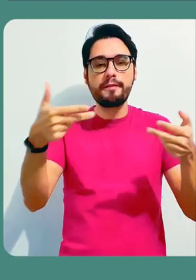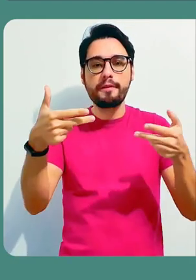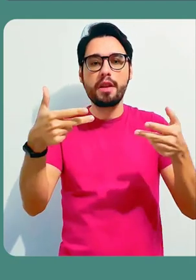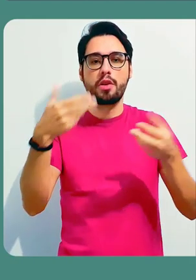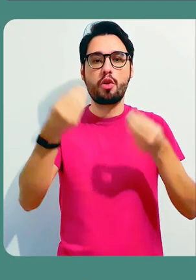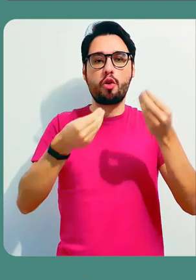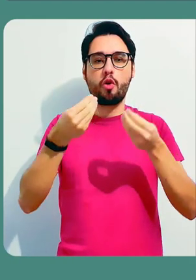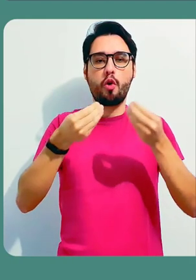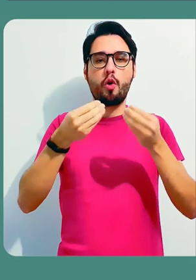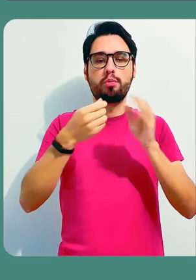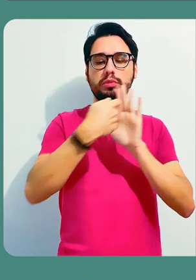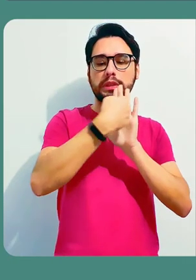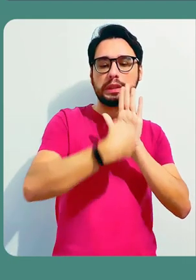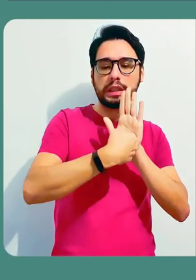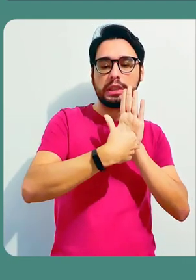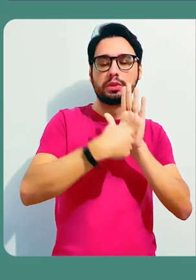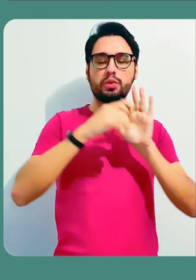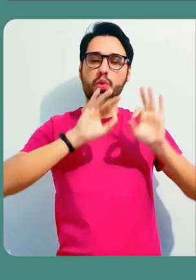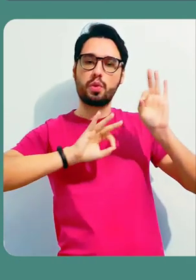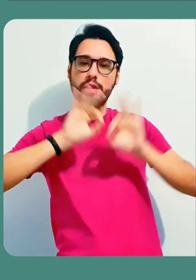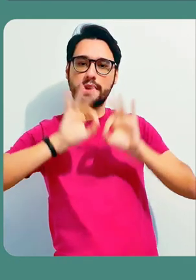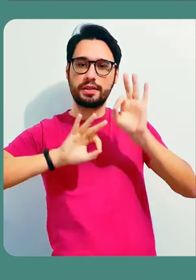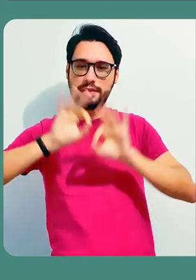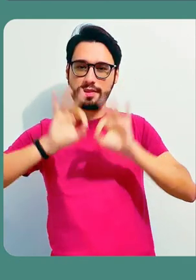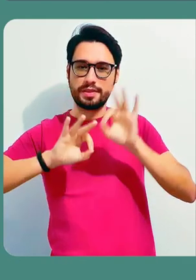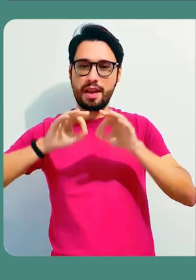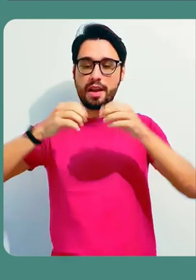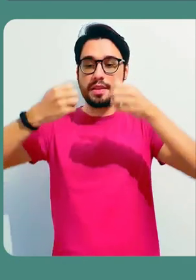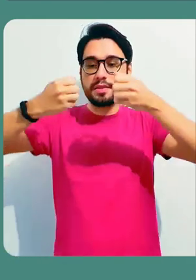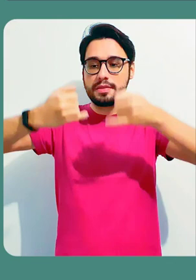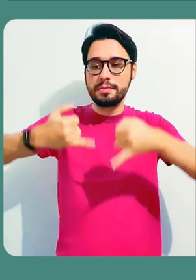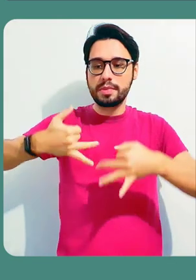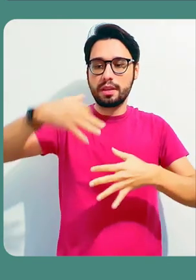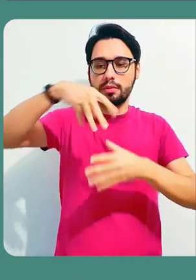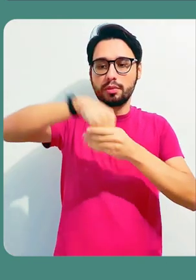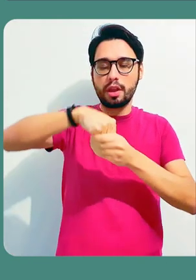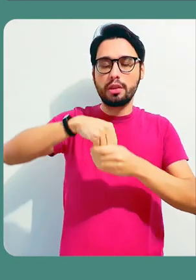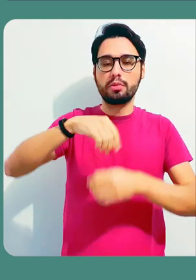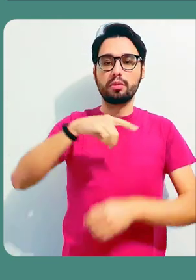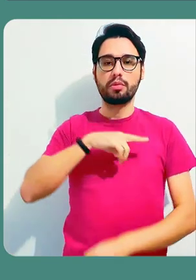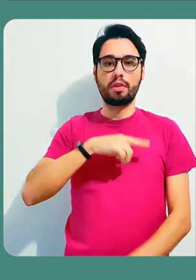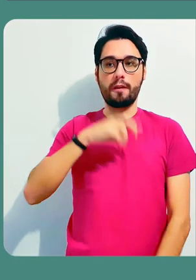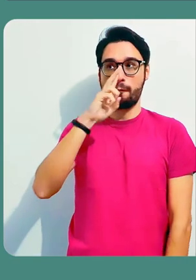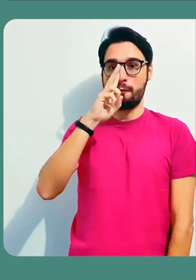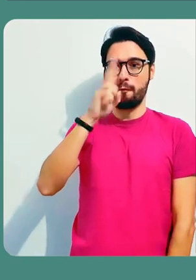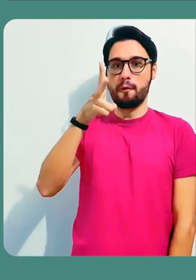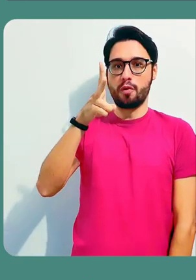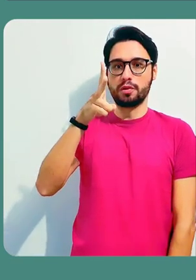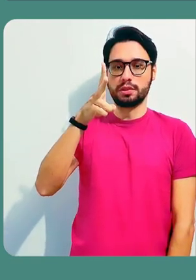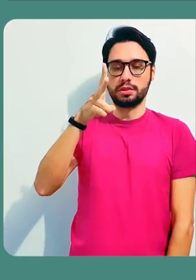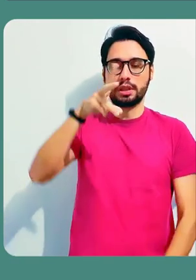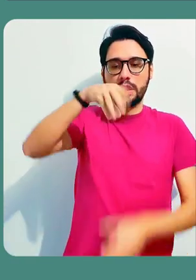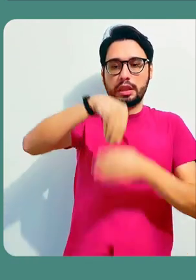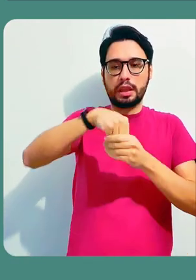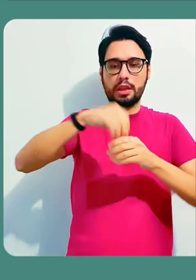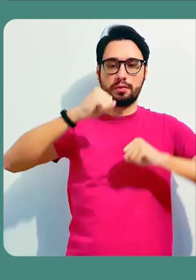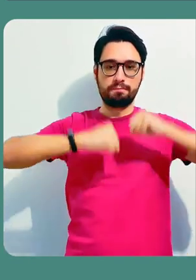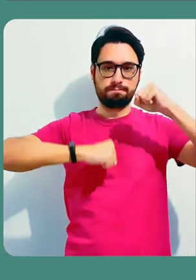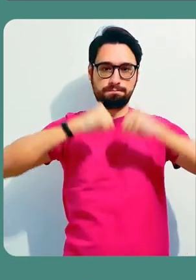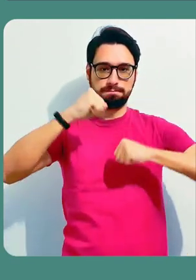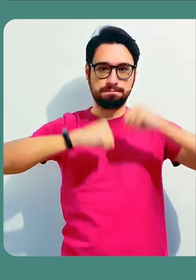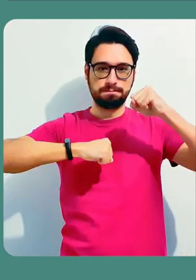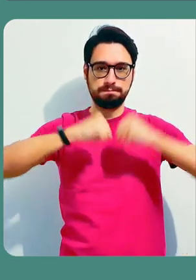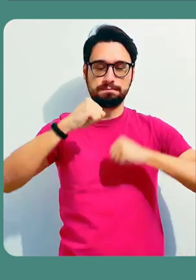E eu também fiz aqui a orientação para que cada aluno colocasse um pequeno texto explicando então as